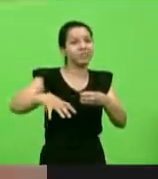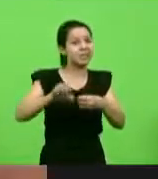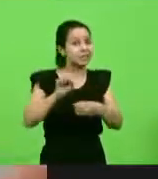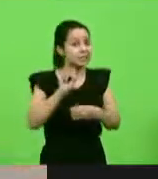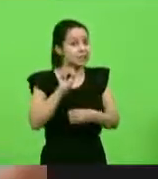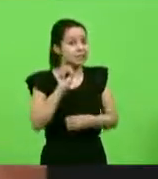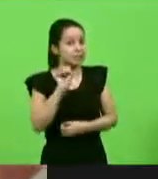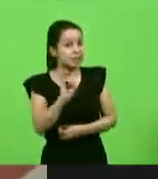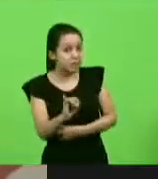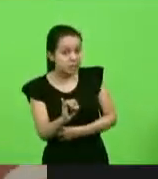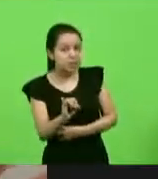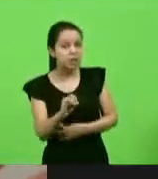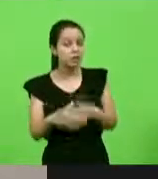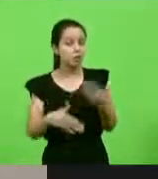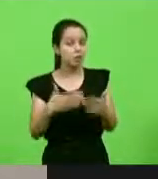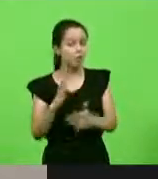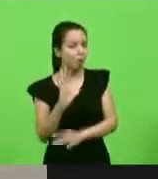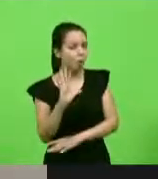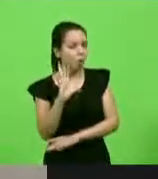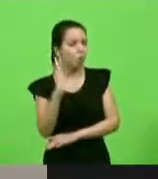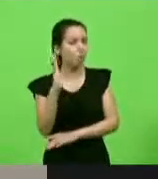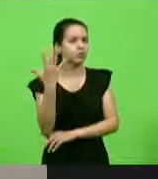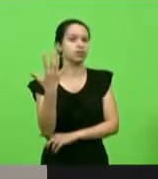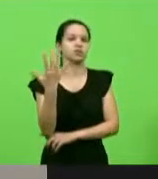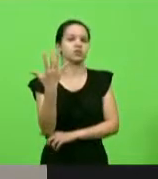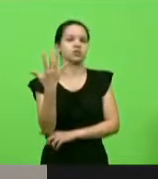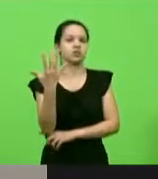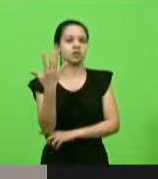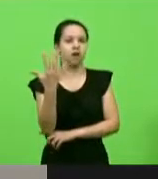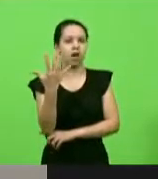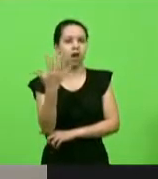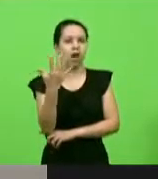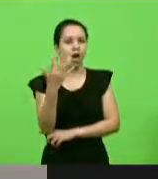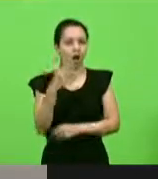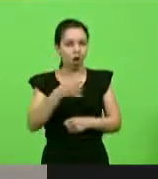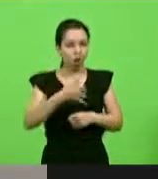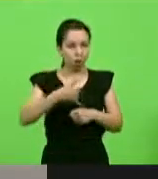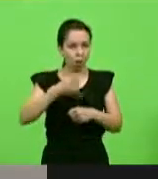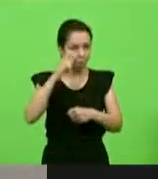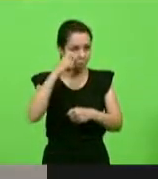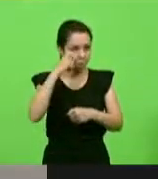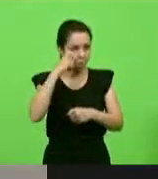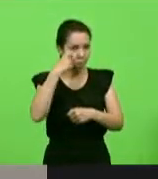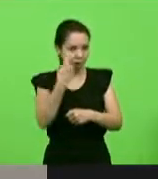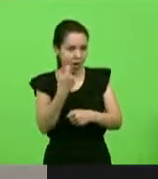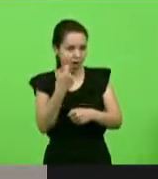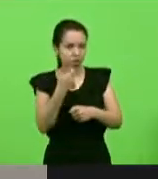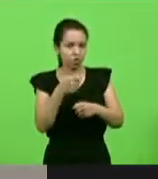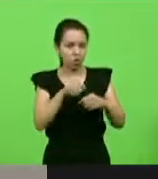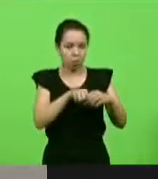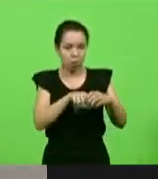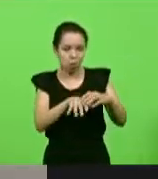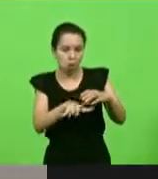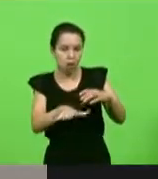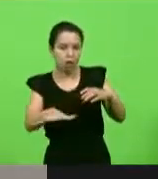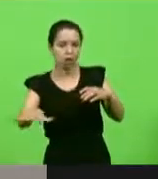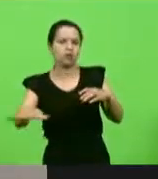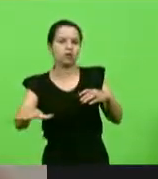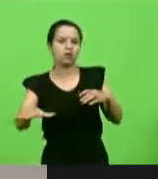isso não está descartado, a possibilidade é a de que o óleo poderá até